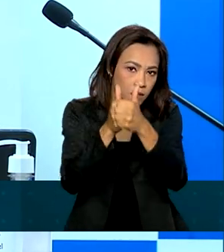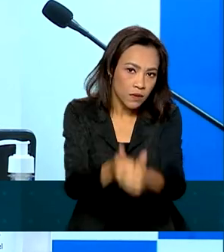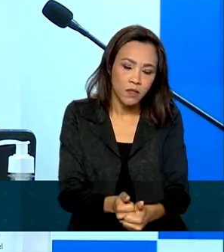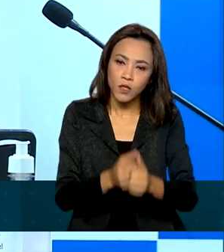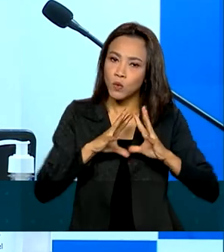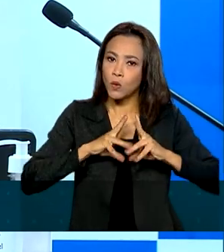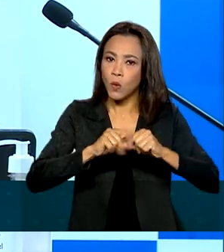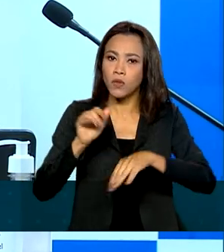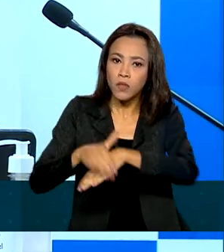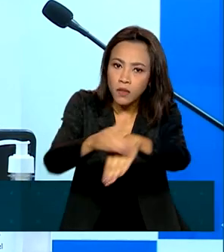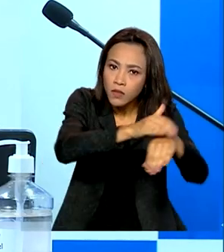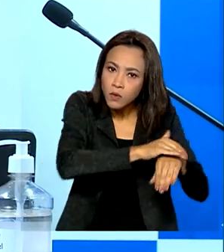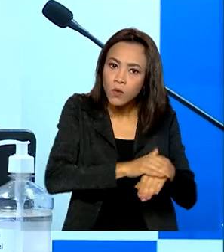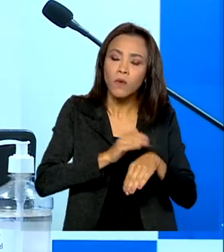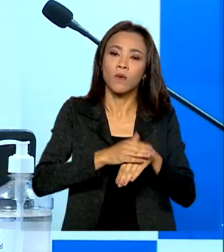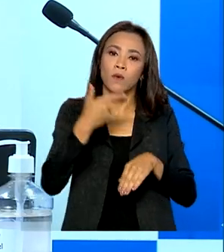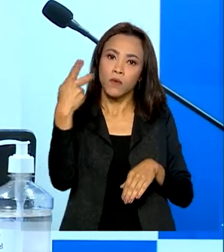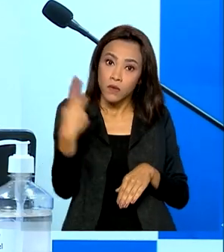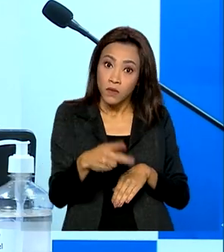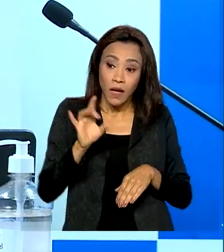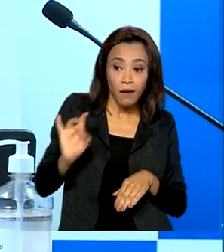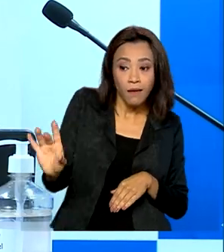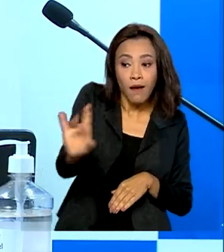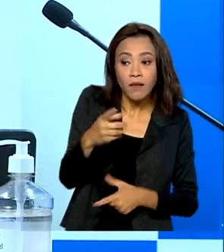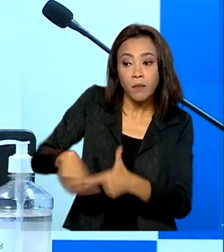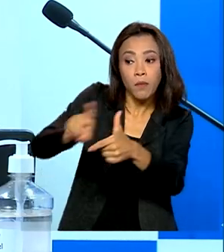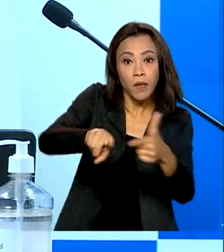necessárias e correspondentes a cada problema que a gente tem identificado.